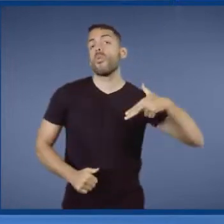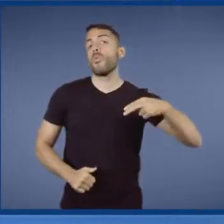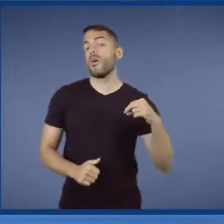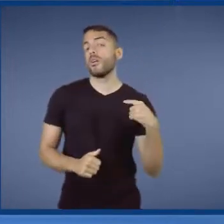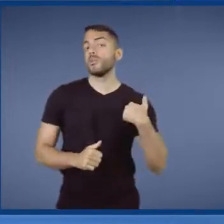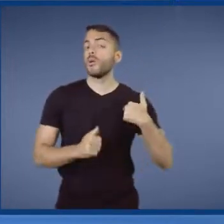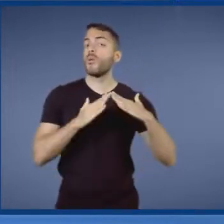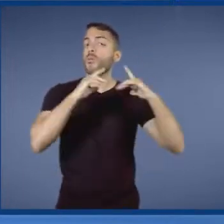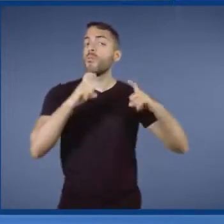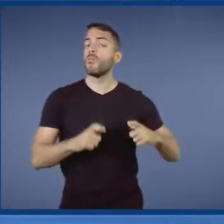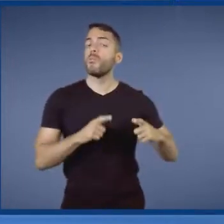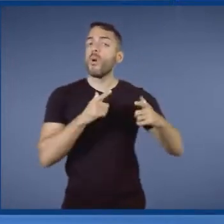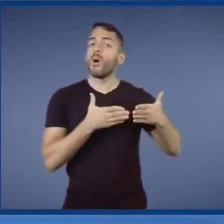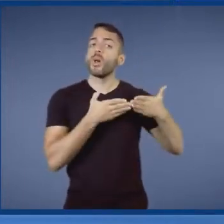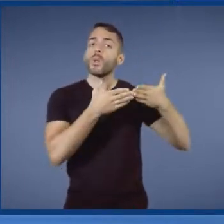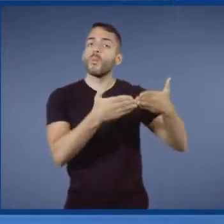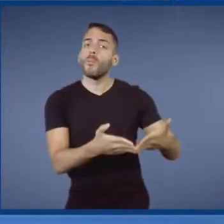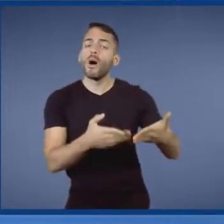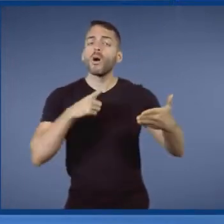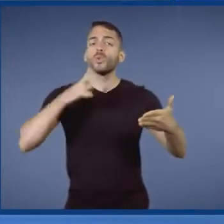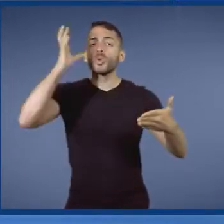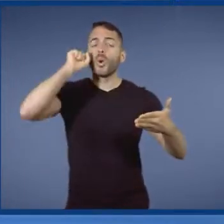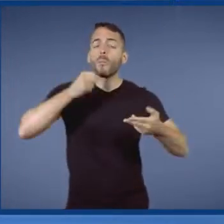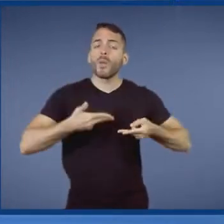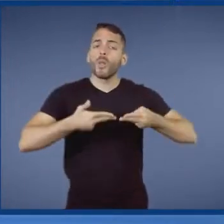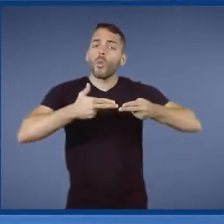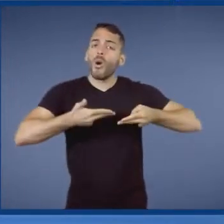dormindo na rede, na obra do gasoduto Quarim Manaus.